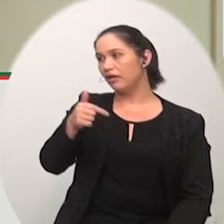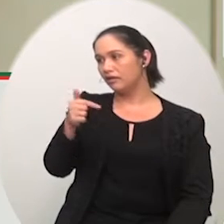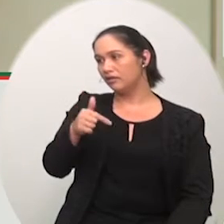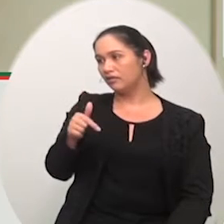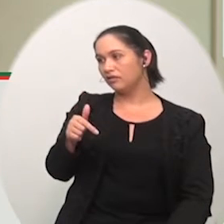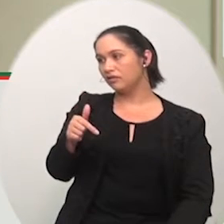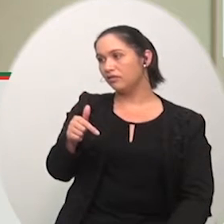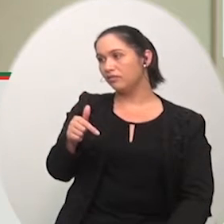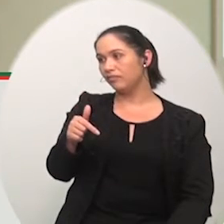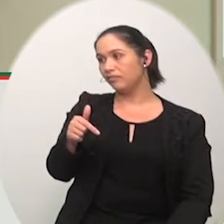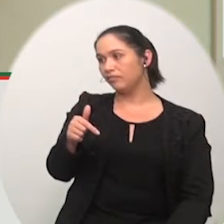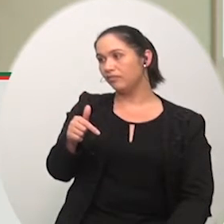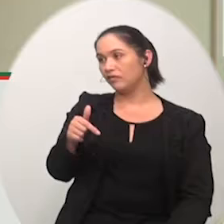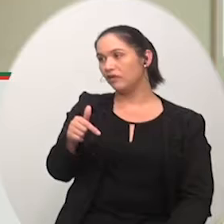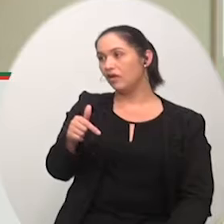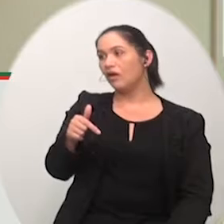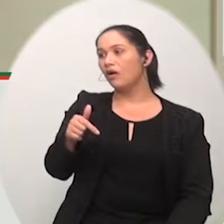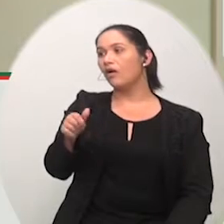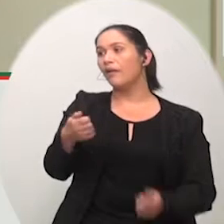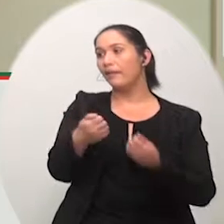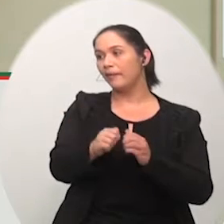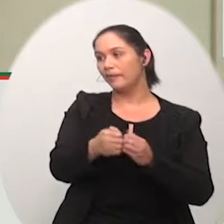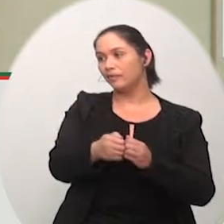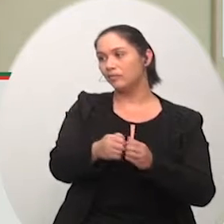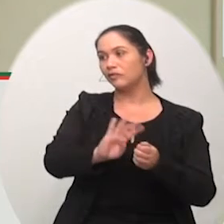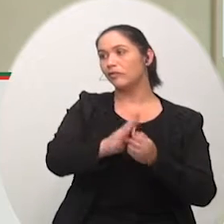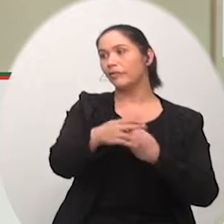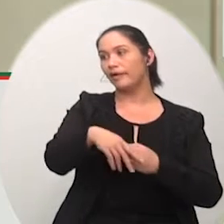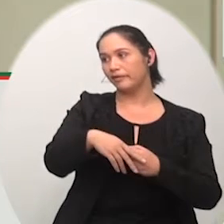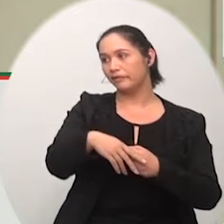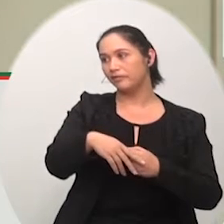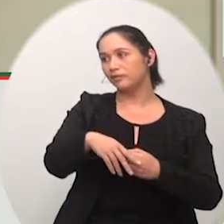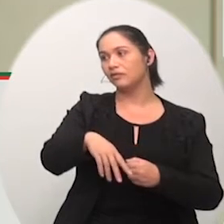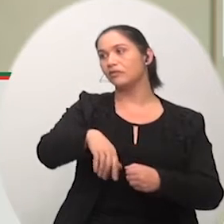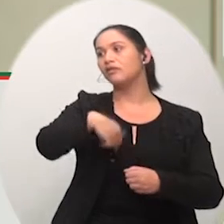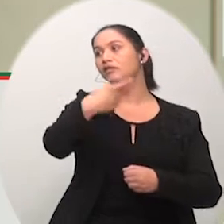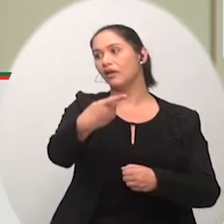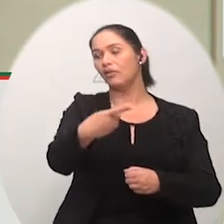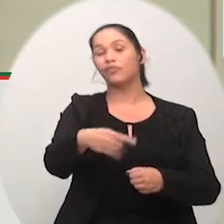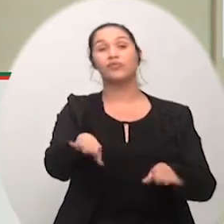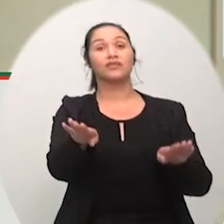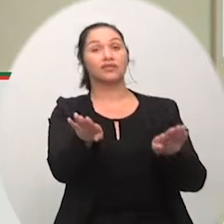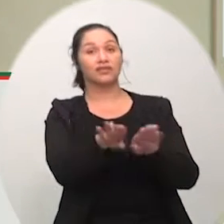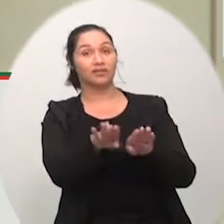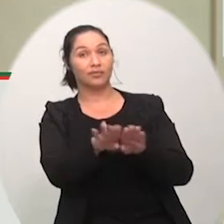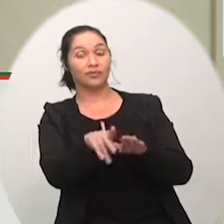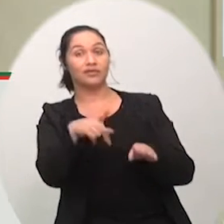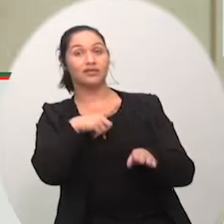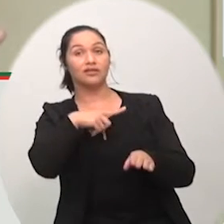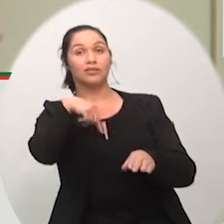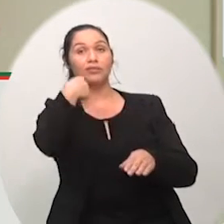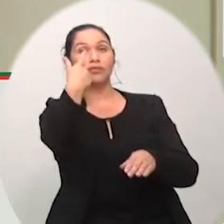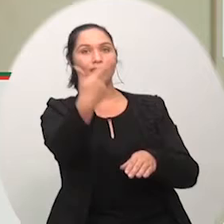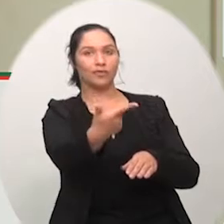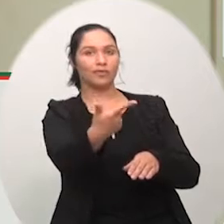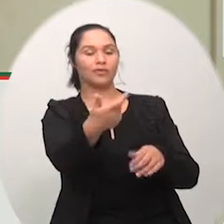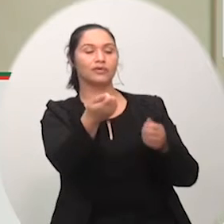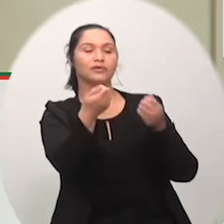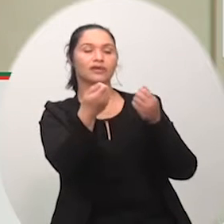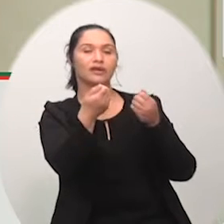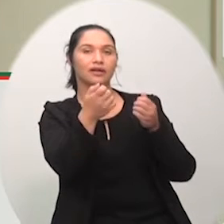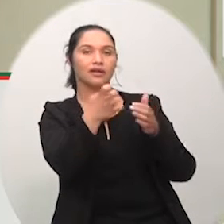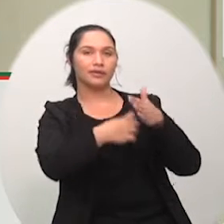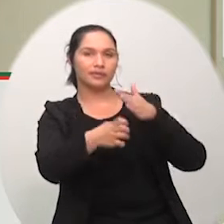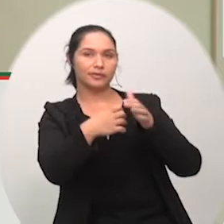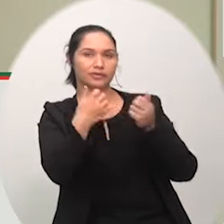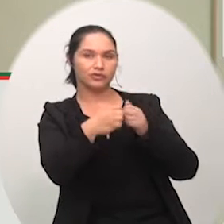cobrador desce do ônibus vai na parada e diz balneário rincão então quem vai no balneário rincão sobe o que